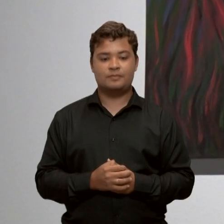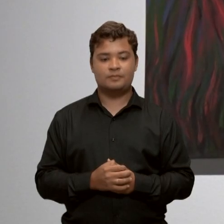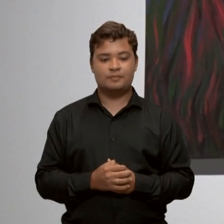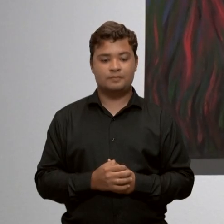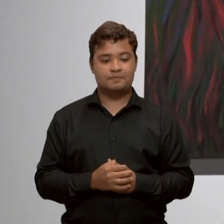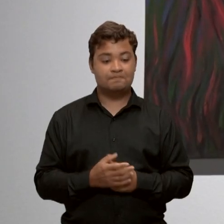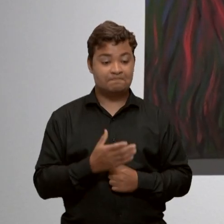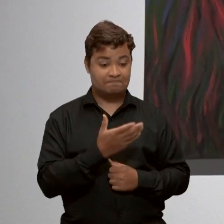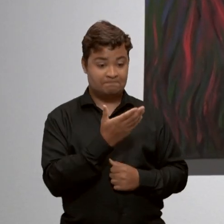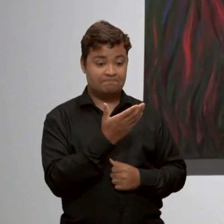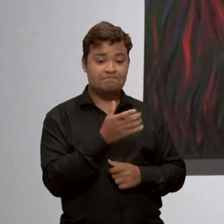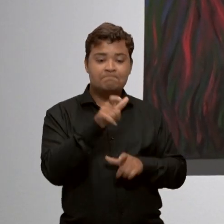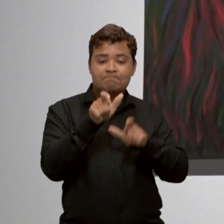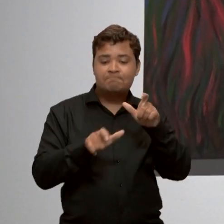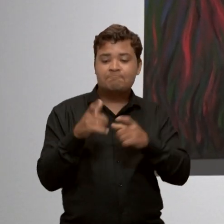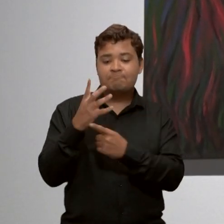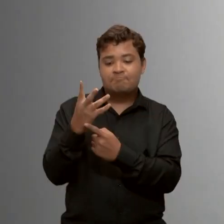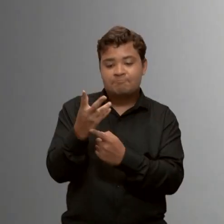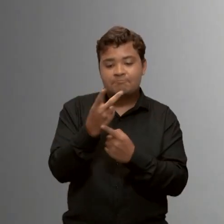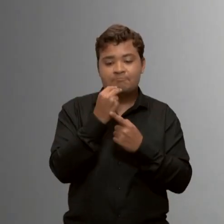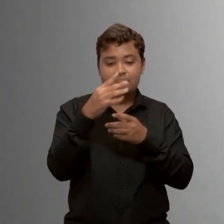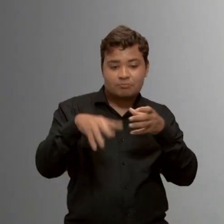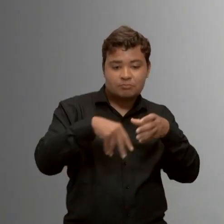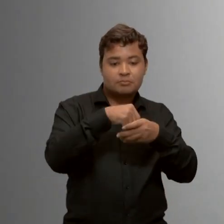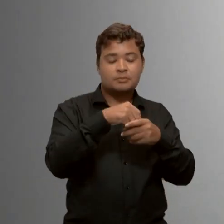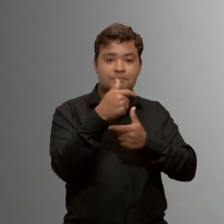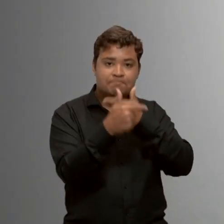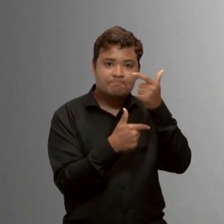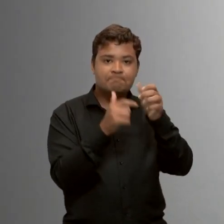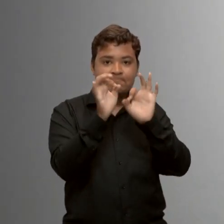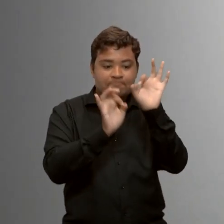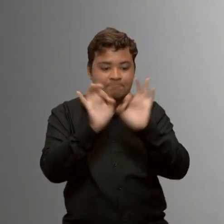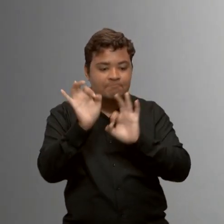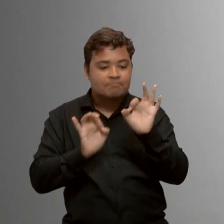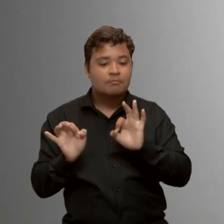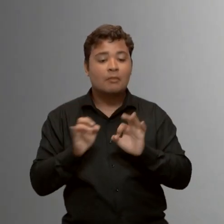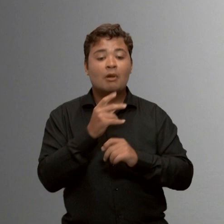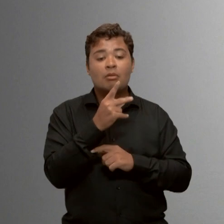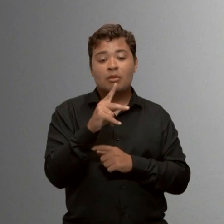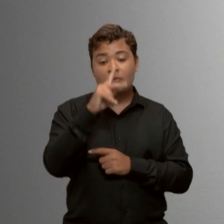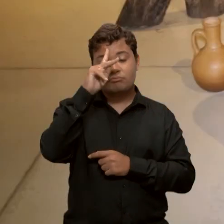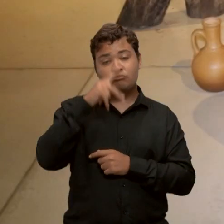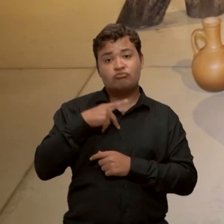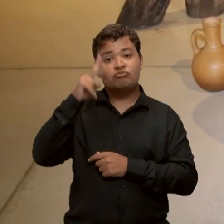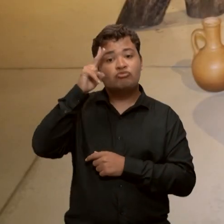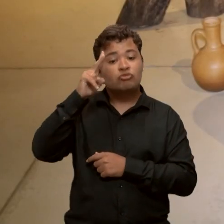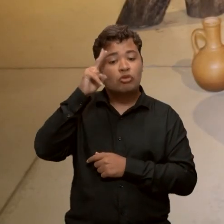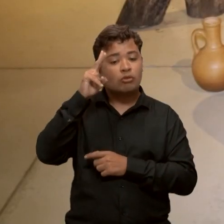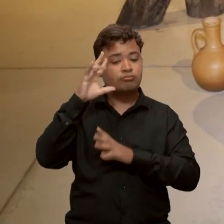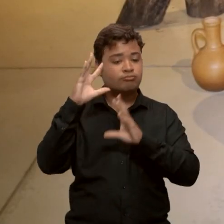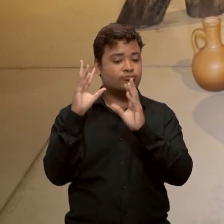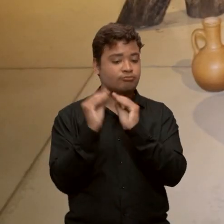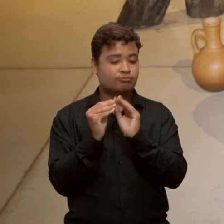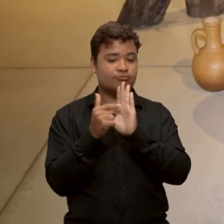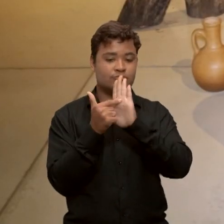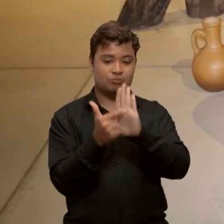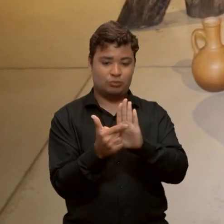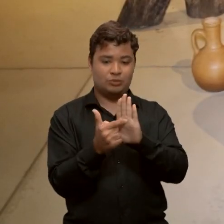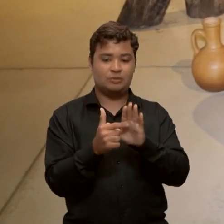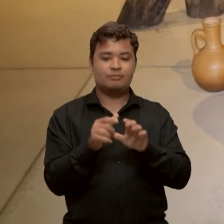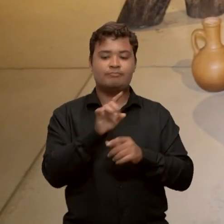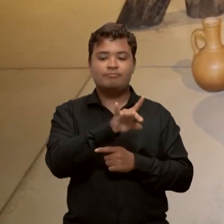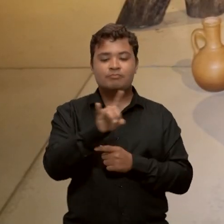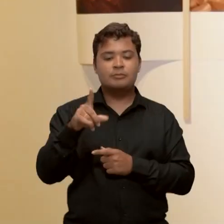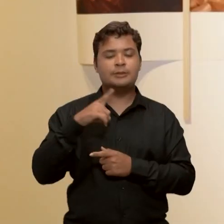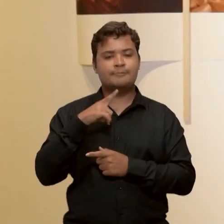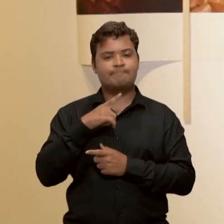Os artistas que integram a exposição trabalham com conceitos autobiográficos. As perspectivas individuais dos